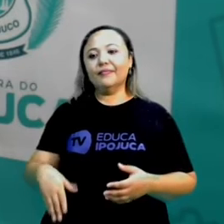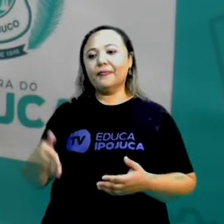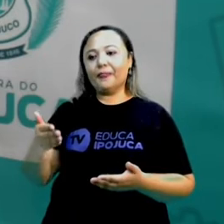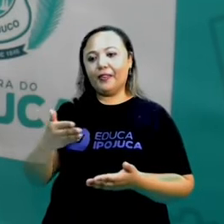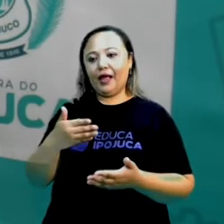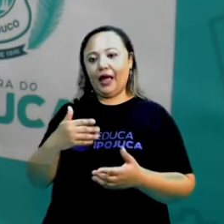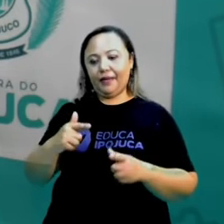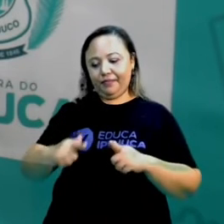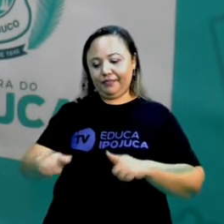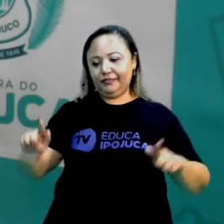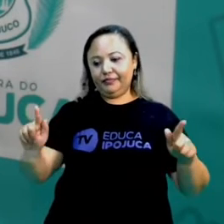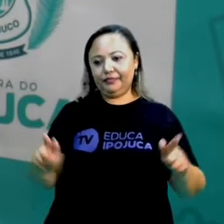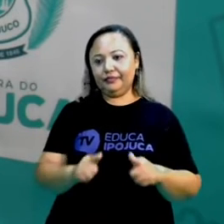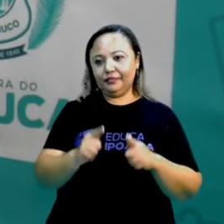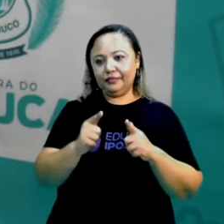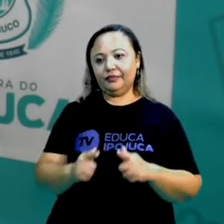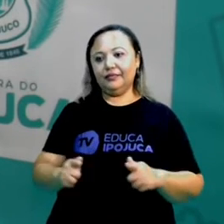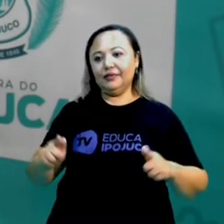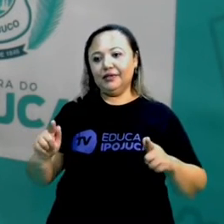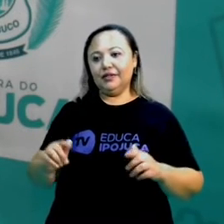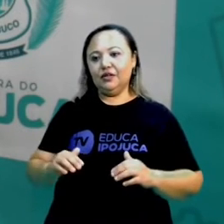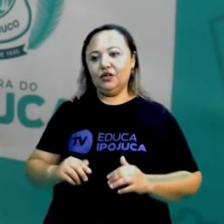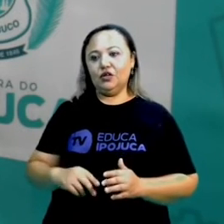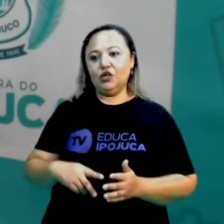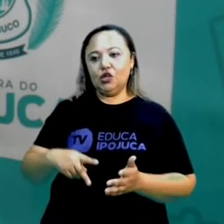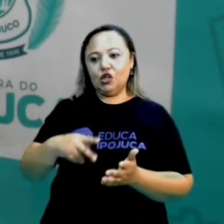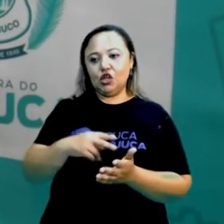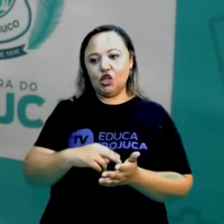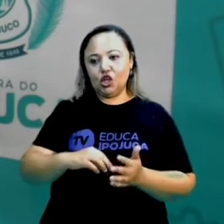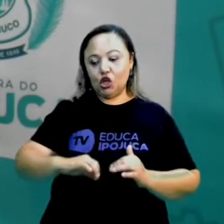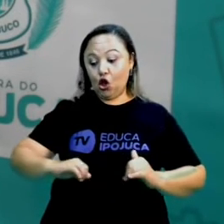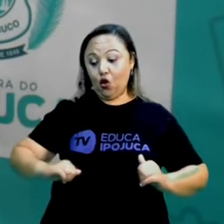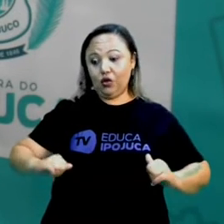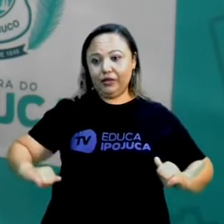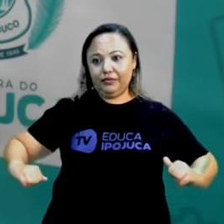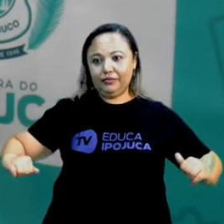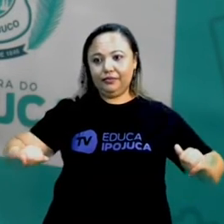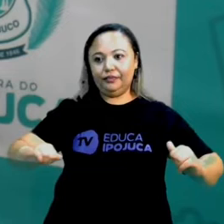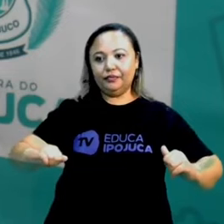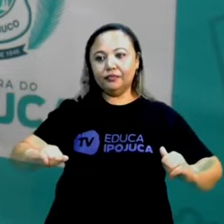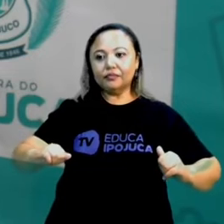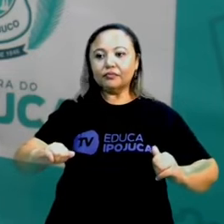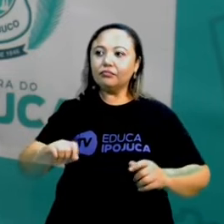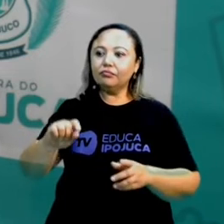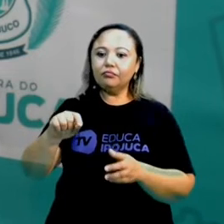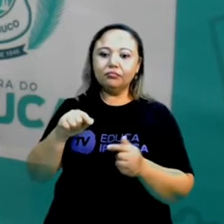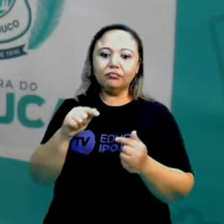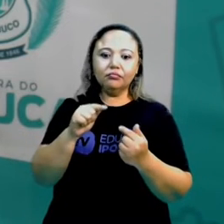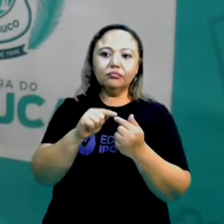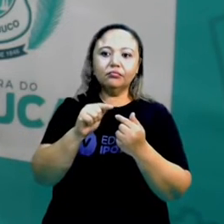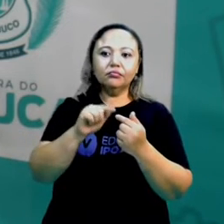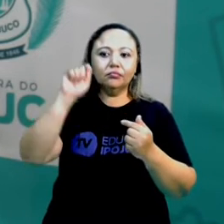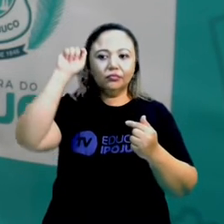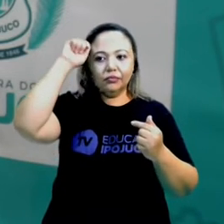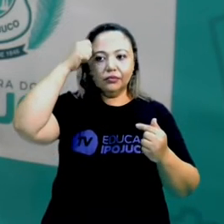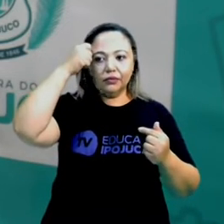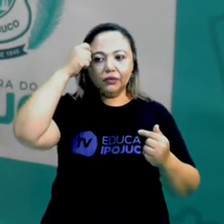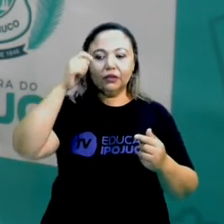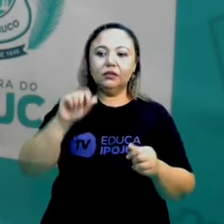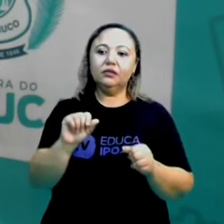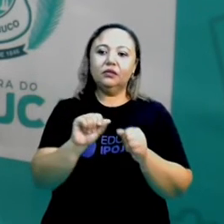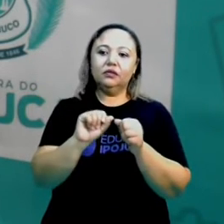mesmo, é uma tradição negra. Por quê? Porque os negros, geralmente, eles